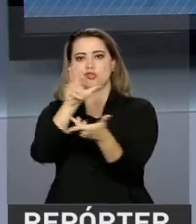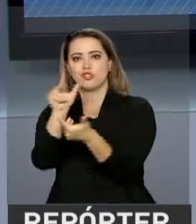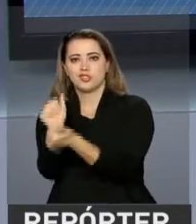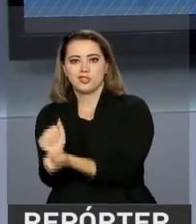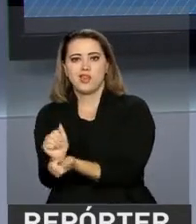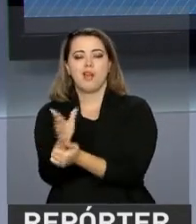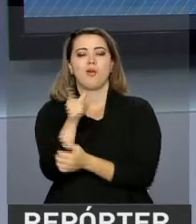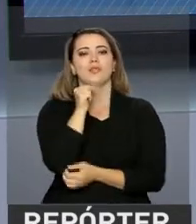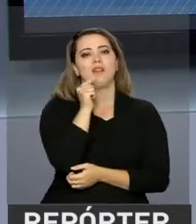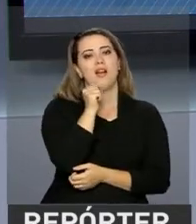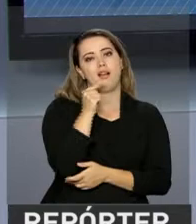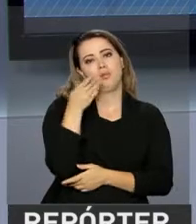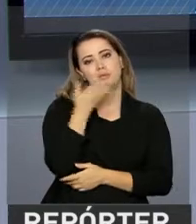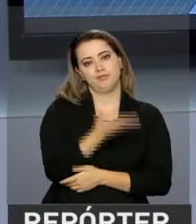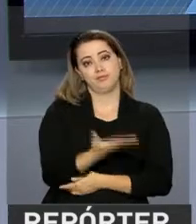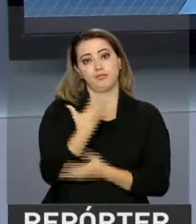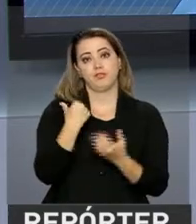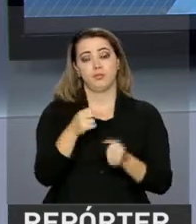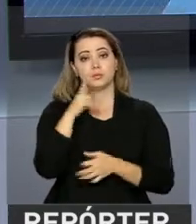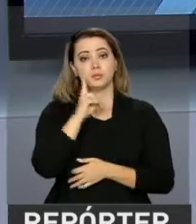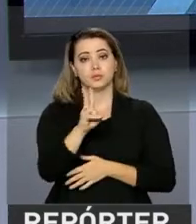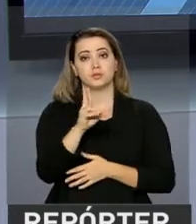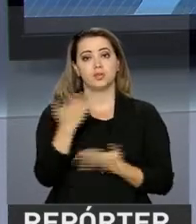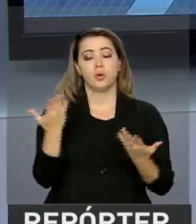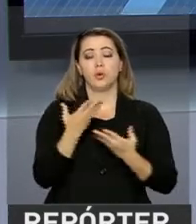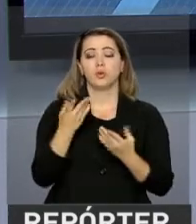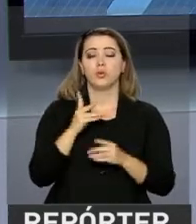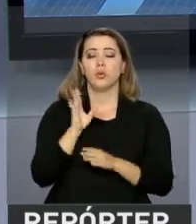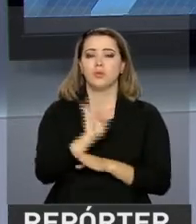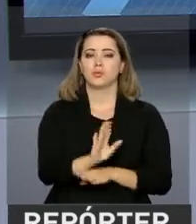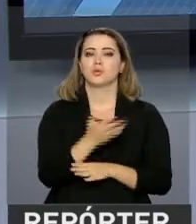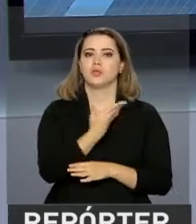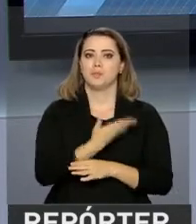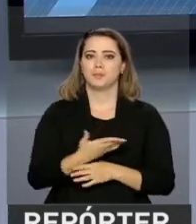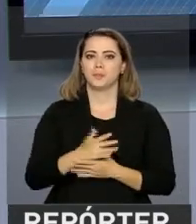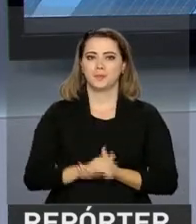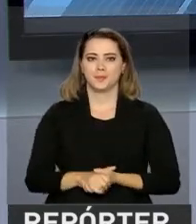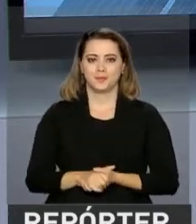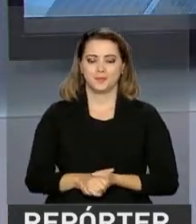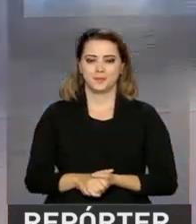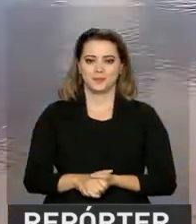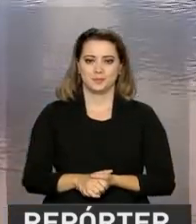sua contribuição desde já. Descubra como na reportagem de Beatriz Amidem.